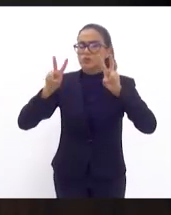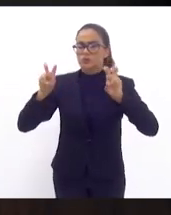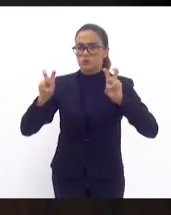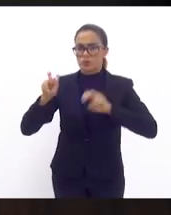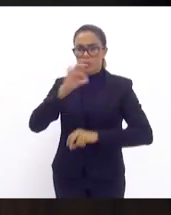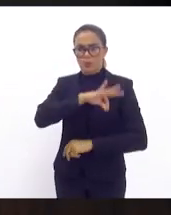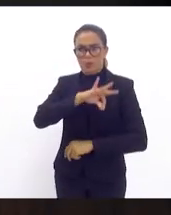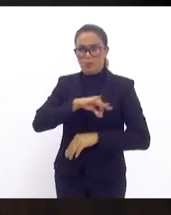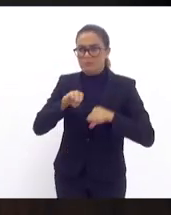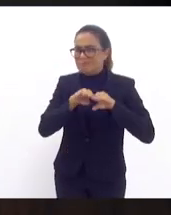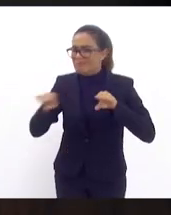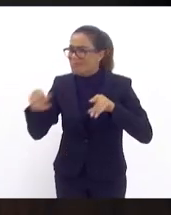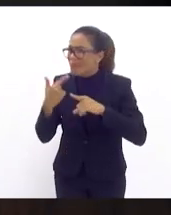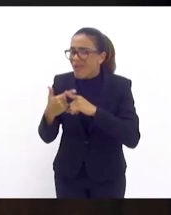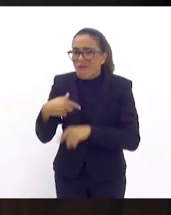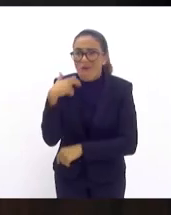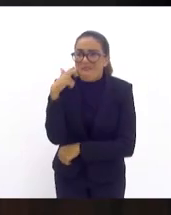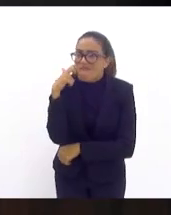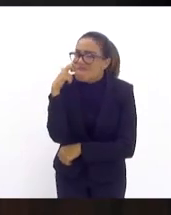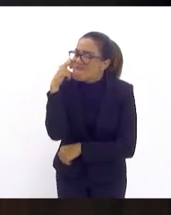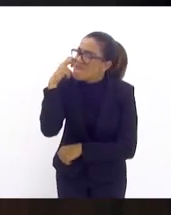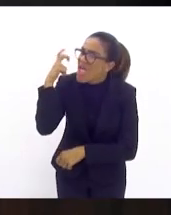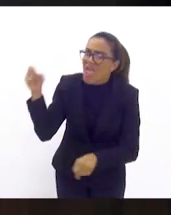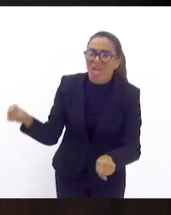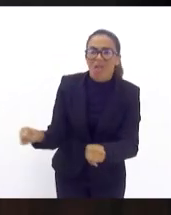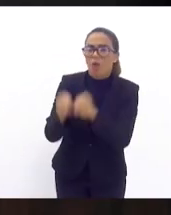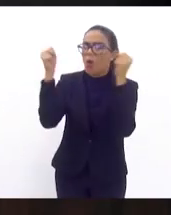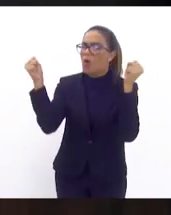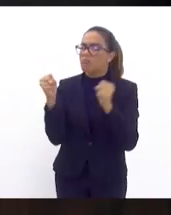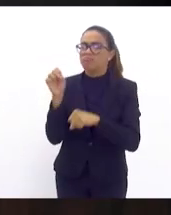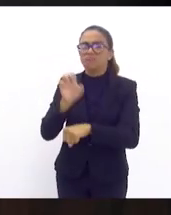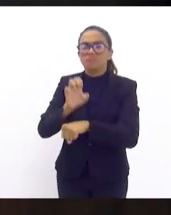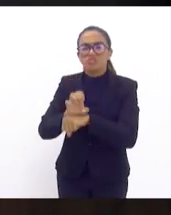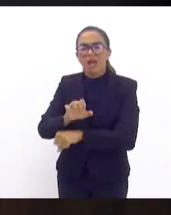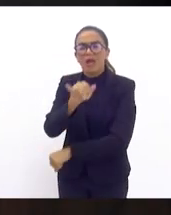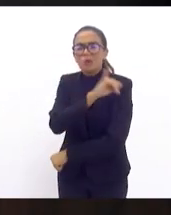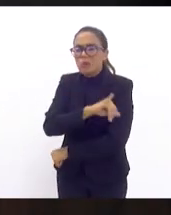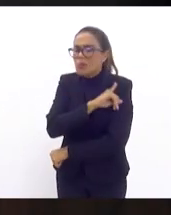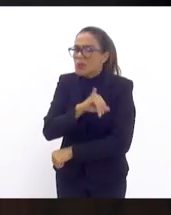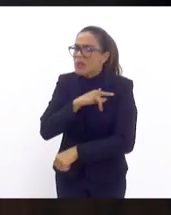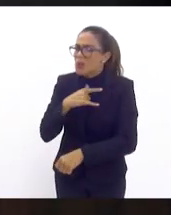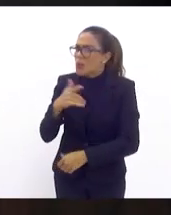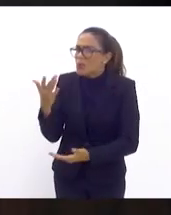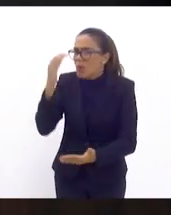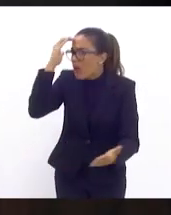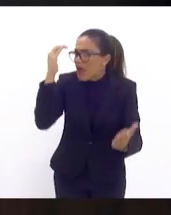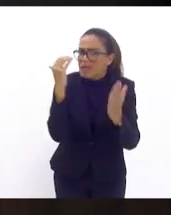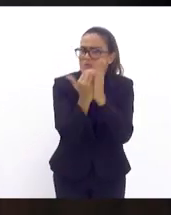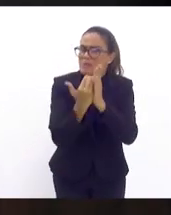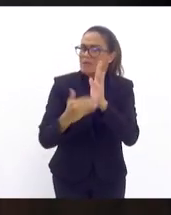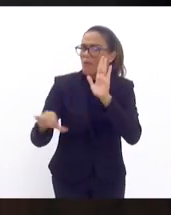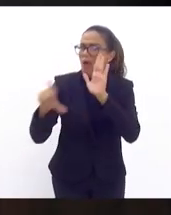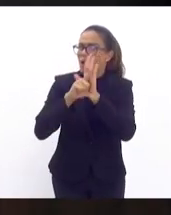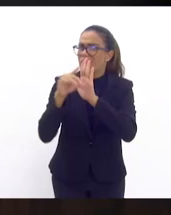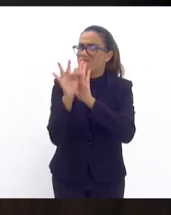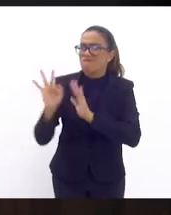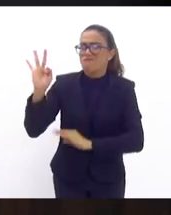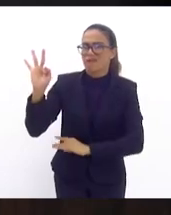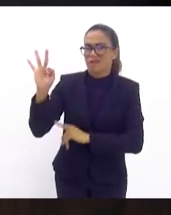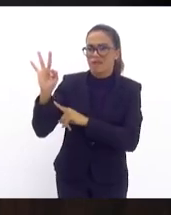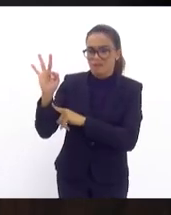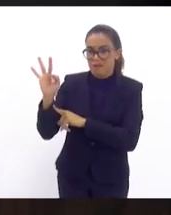chega a ser vergonhoso do estado do Rio de Janeiro não cumprir com a lei federal que criou o piso salarial então